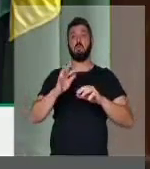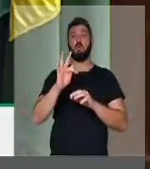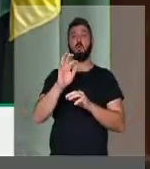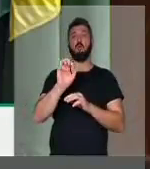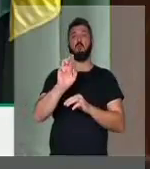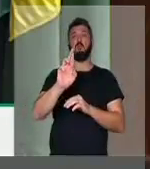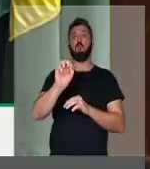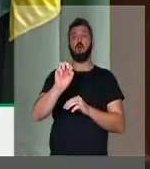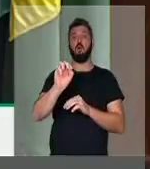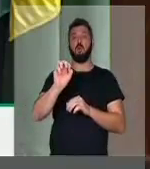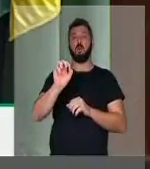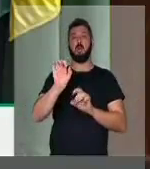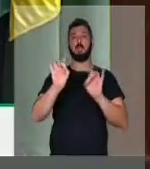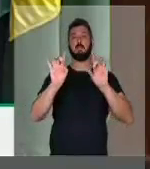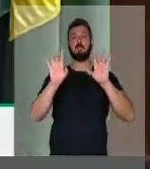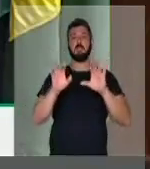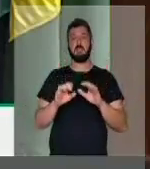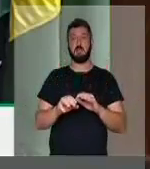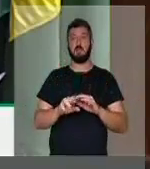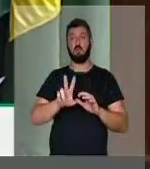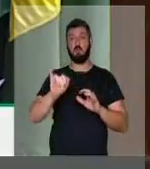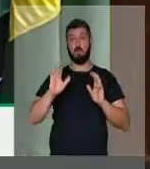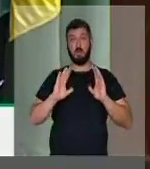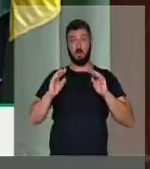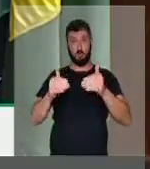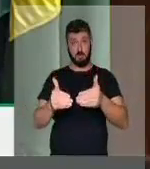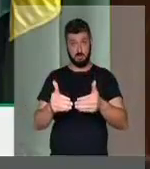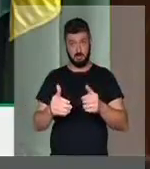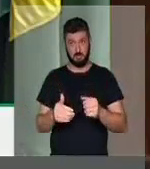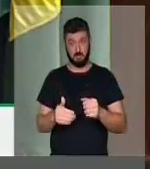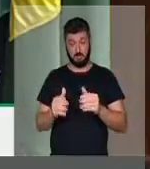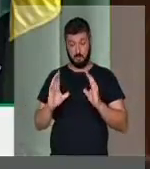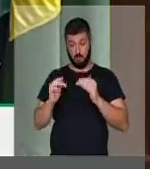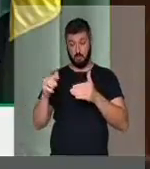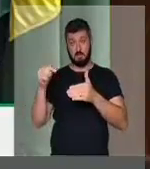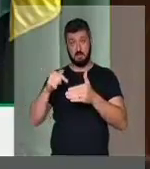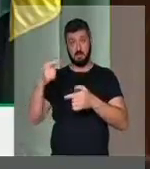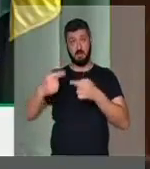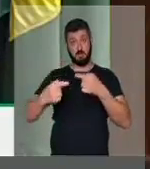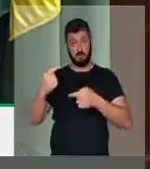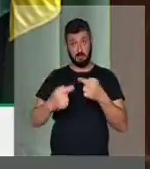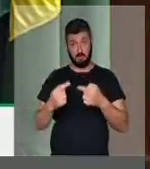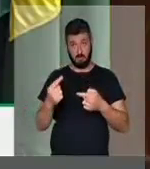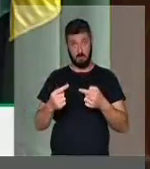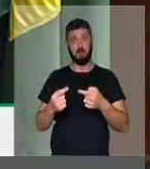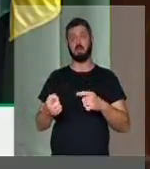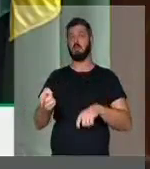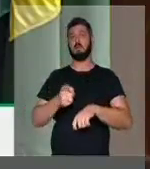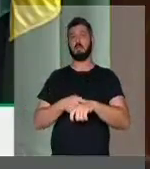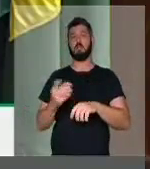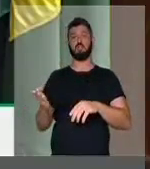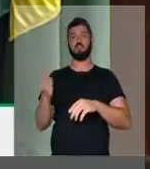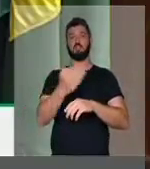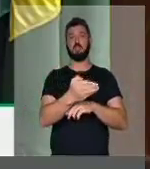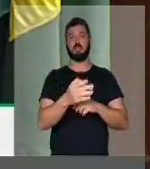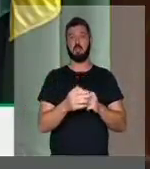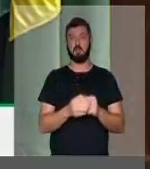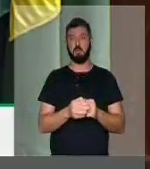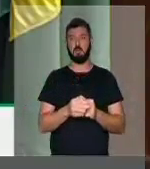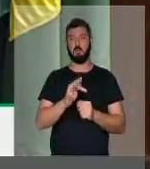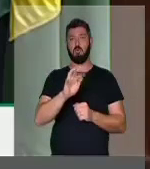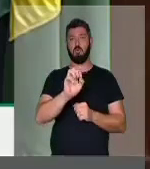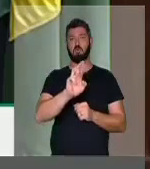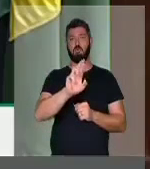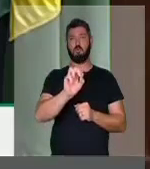privilegiado. Agora vai ser criada uma comissão, essa comissão vai debater e automaticamente o